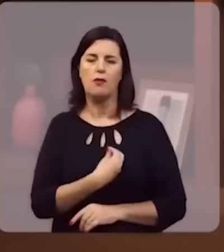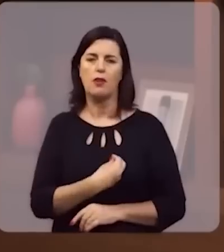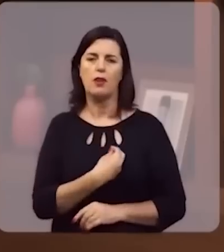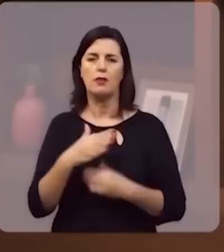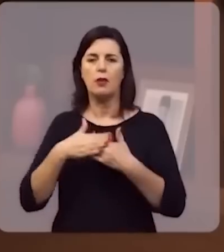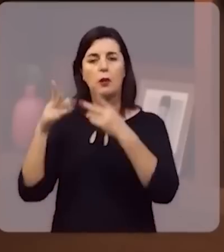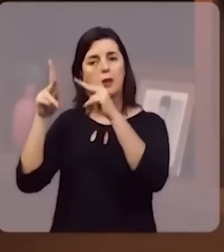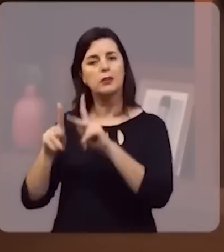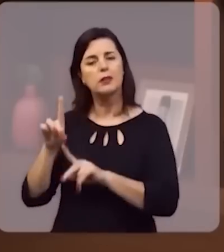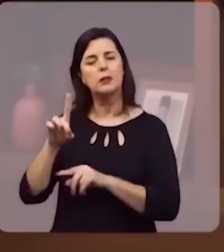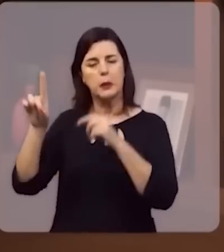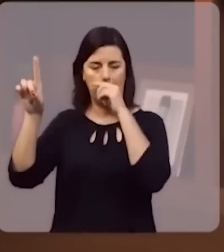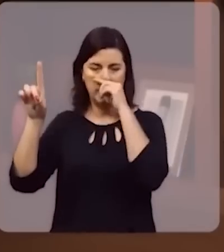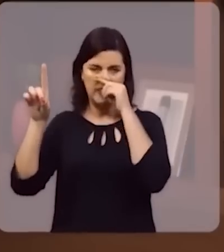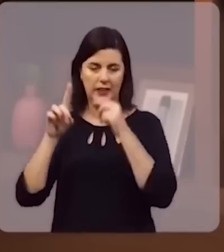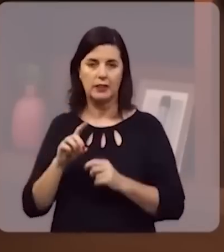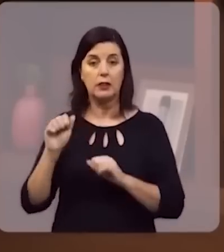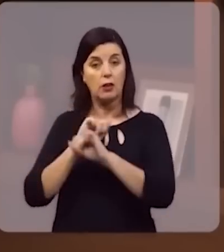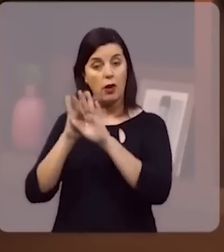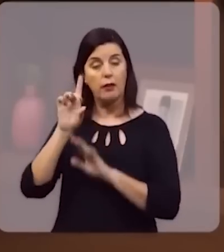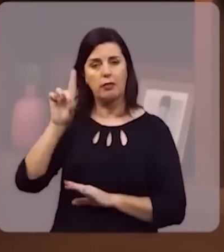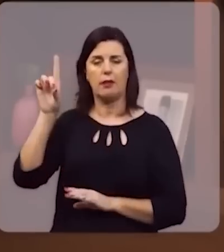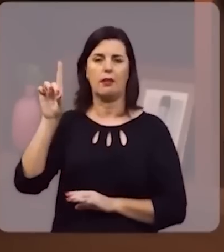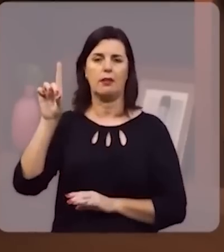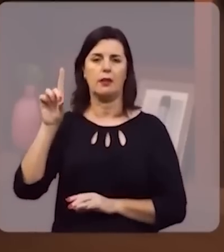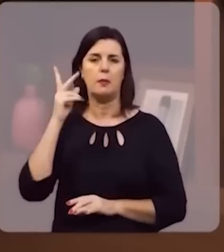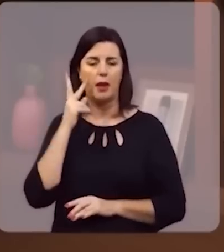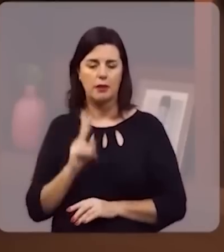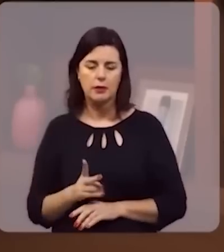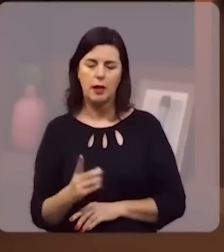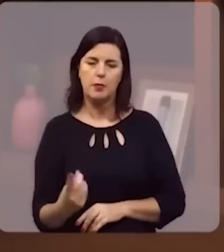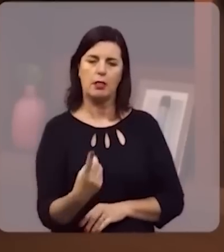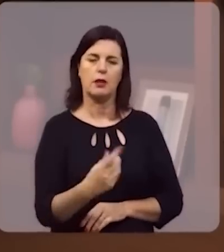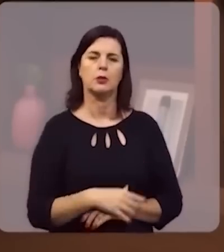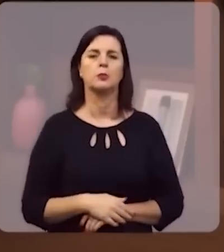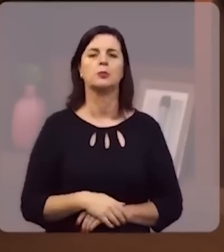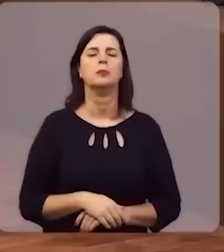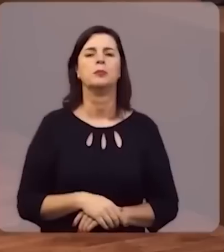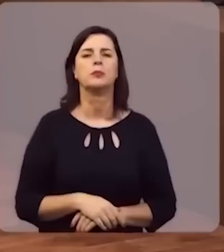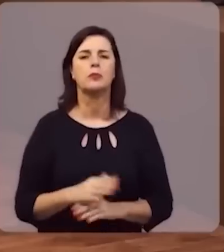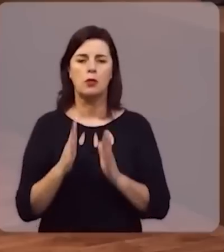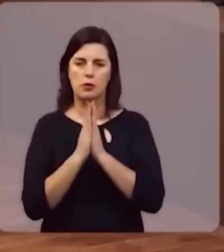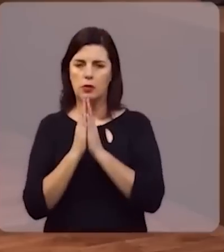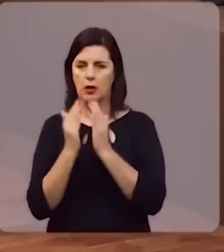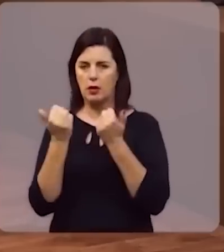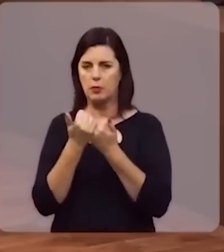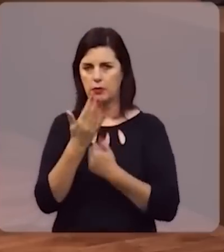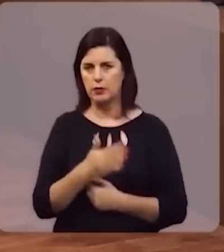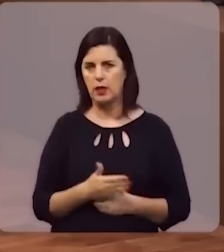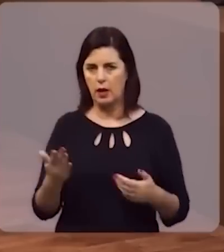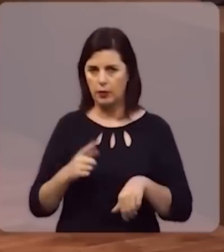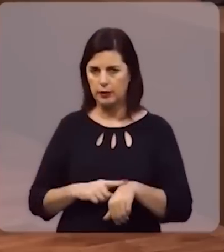da presença dEle, da glória dEle por toda a eternidade. Eu quero orar com você